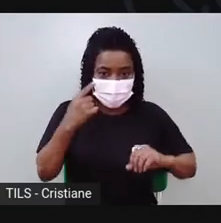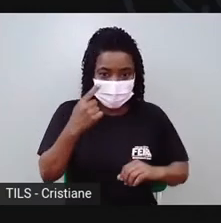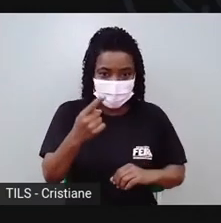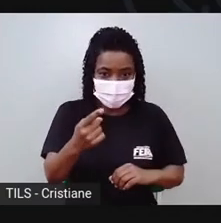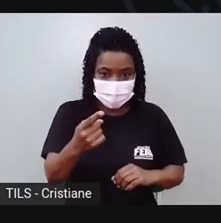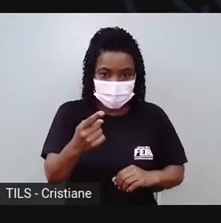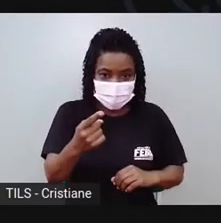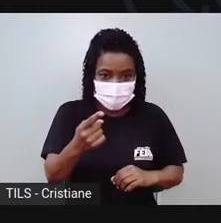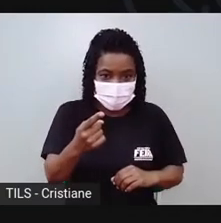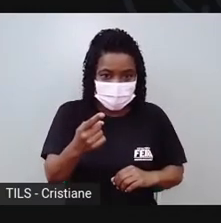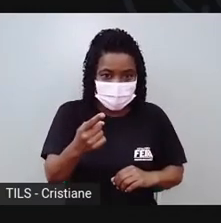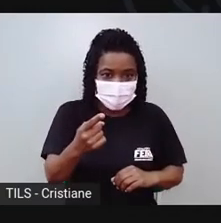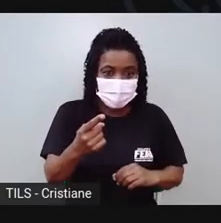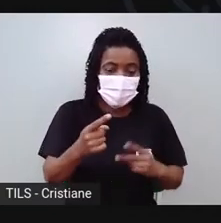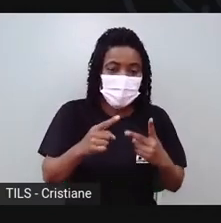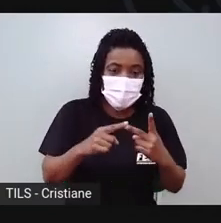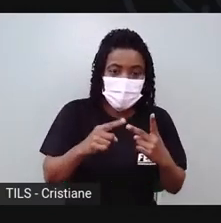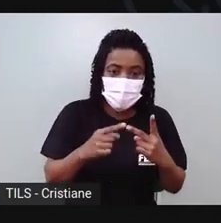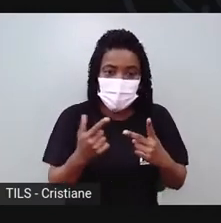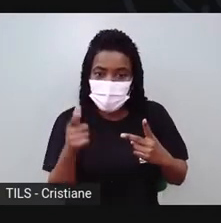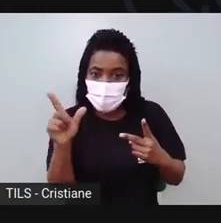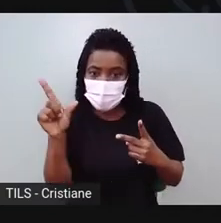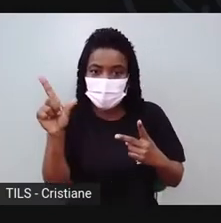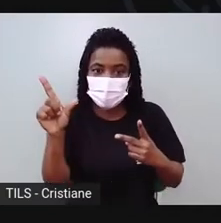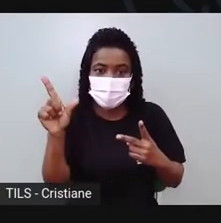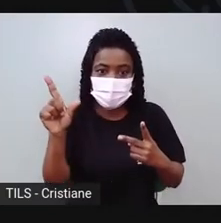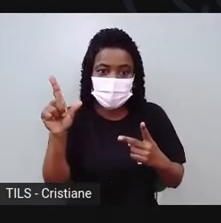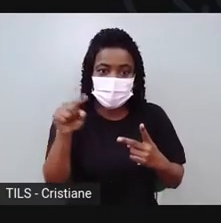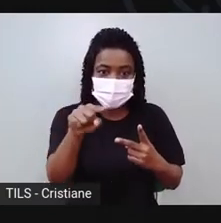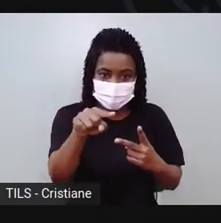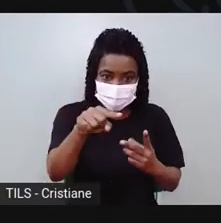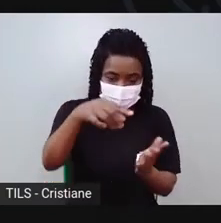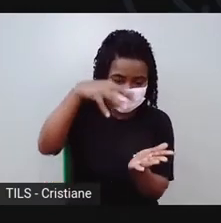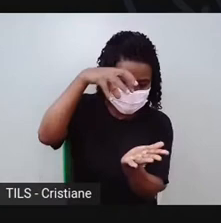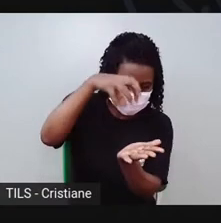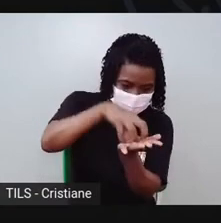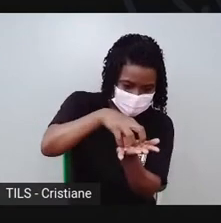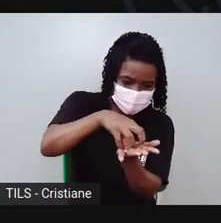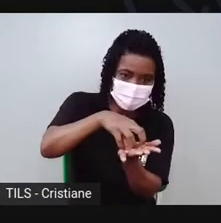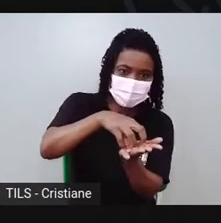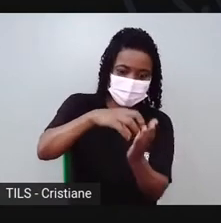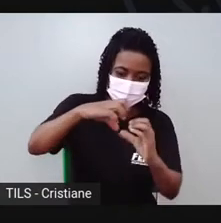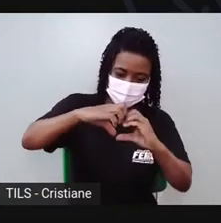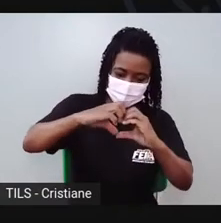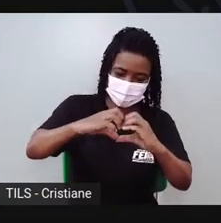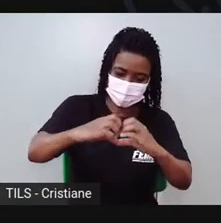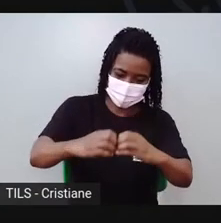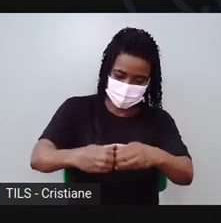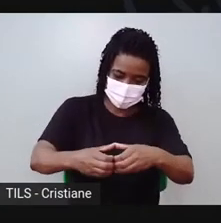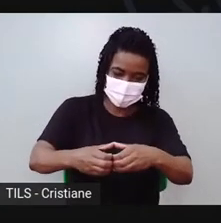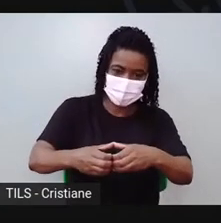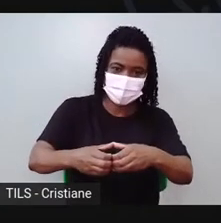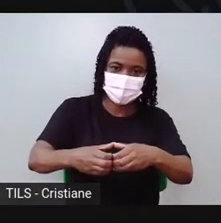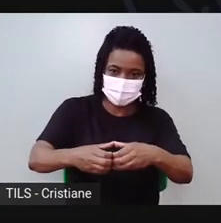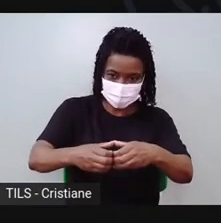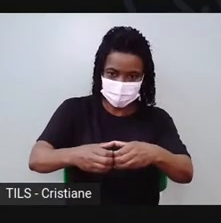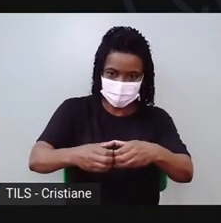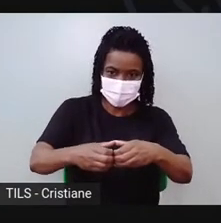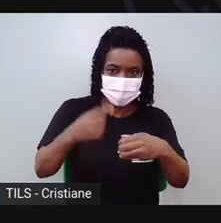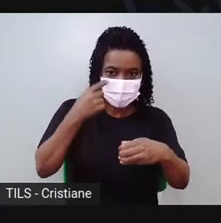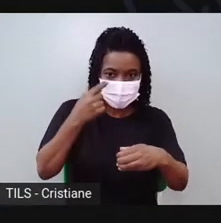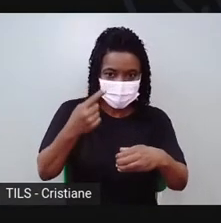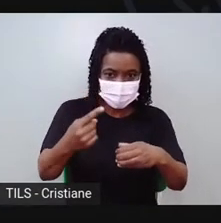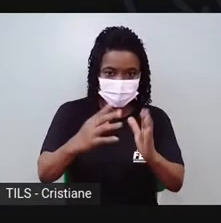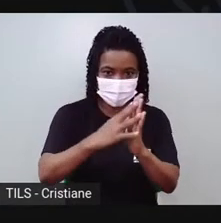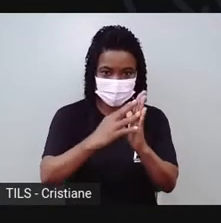a Pro fez com esse cortador de biscoito, ó, de lata. A mamãe